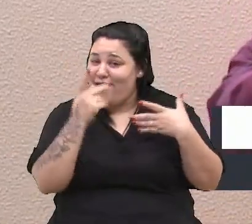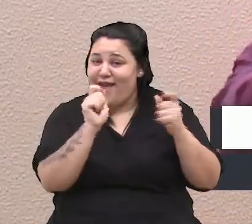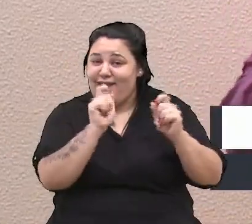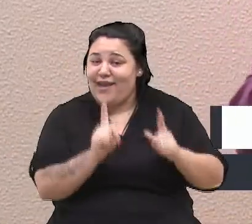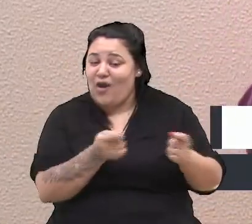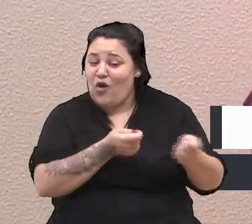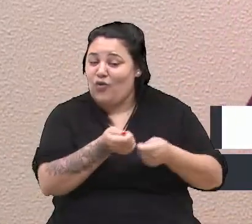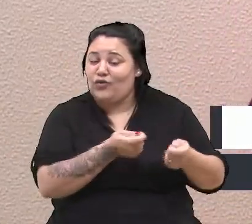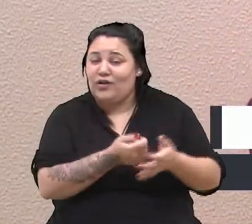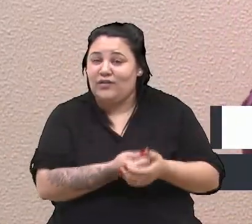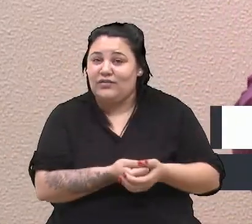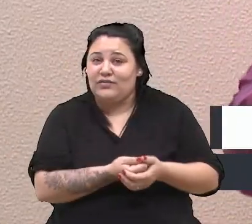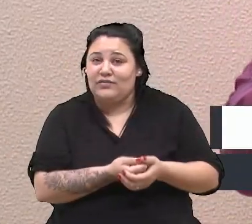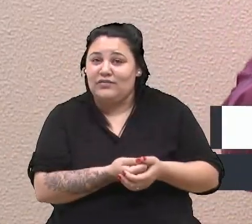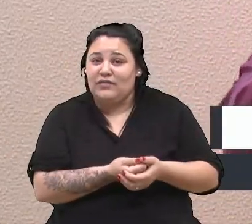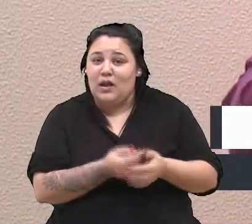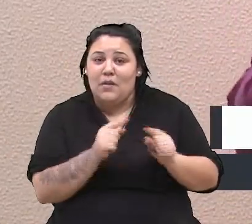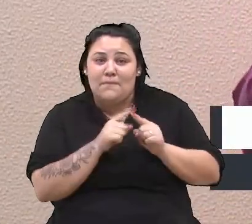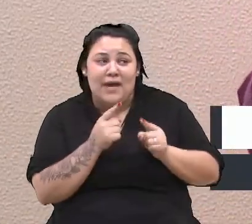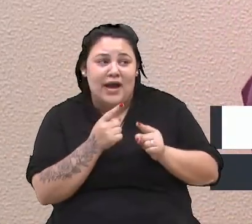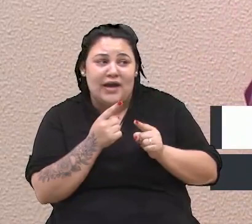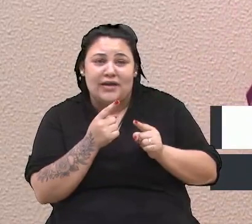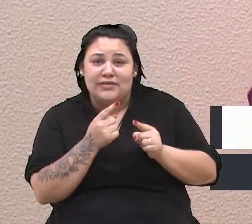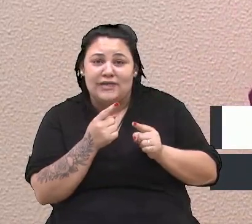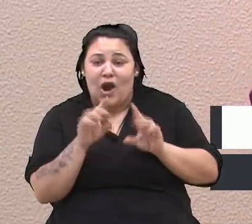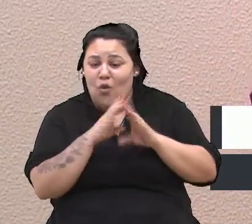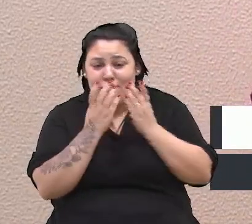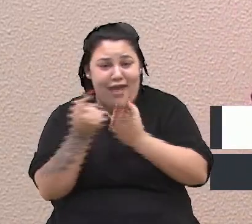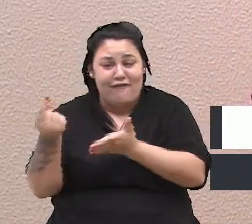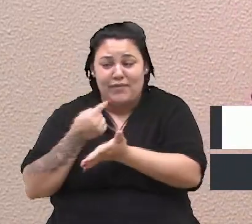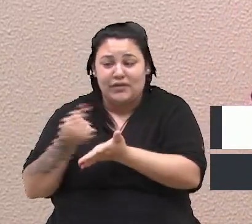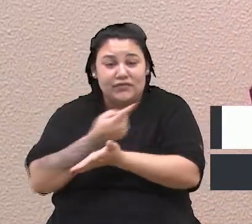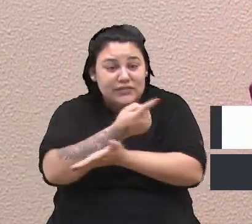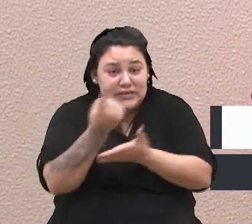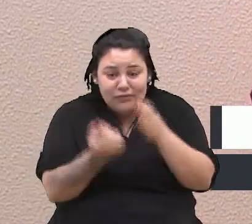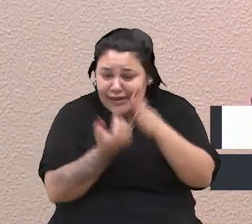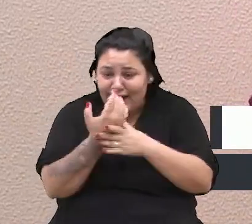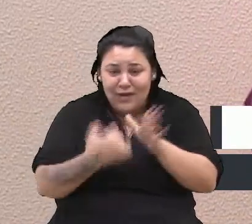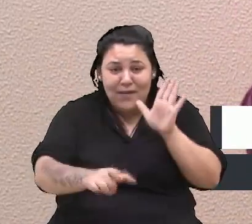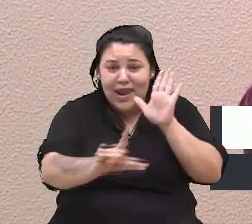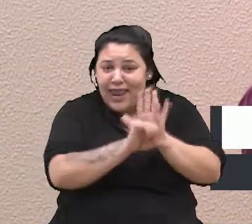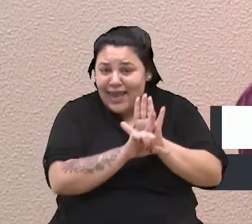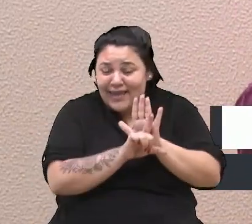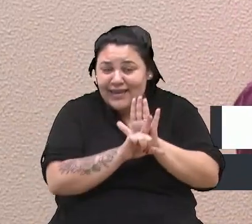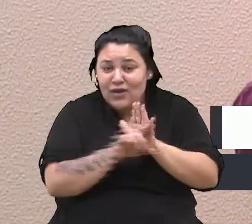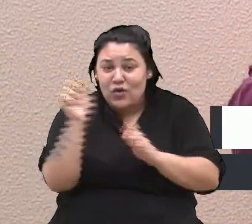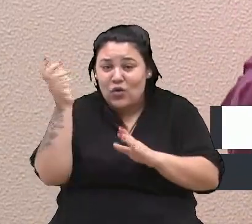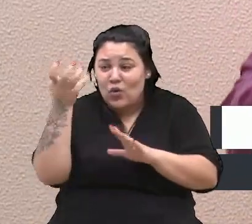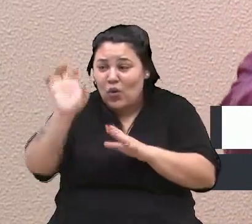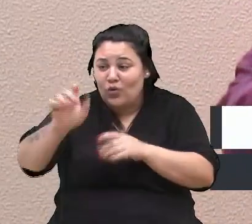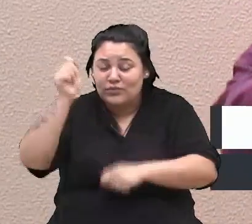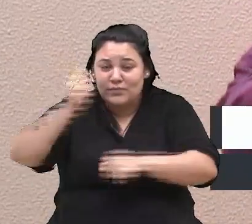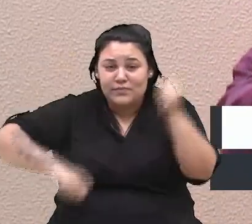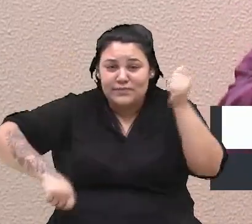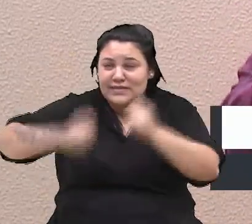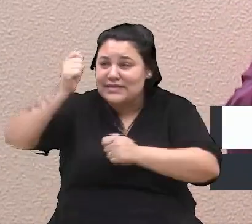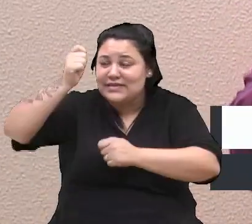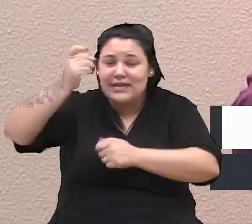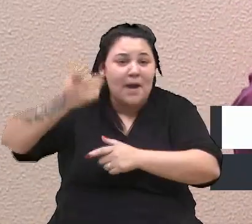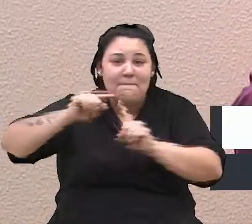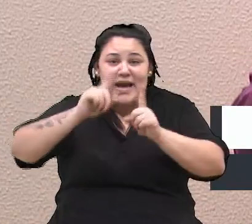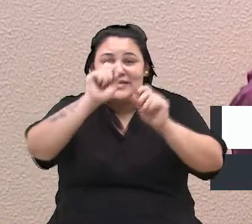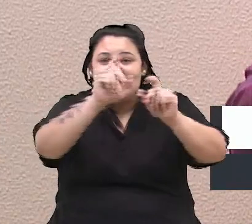dizer, mas vocês não acabaram de votar uma lei lá na Câmara de Vereadores? Sim, acabamos de votar, mas e quem que vai fazer?